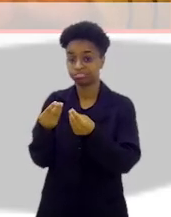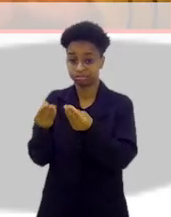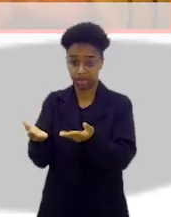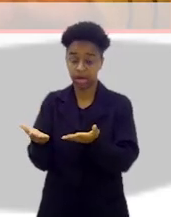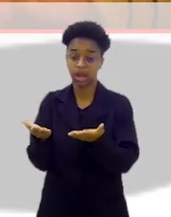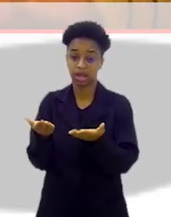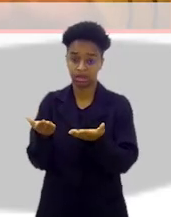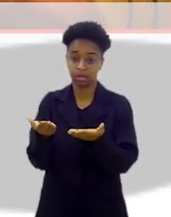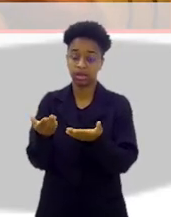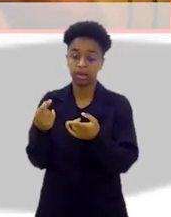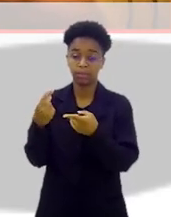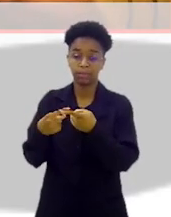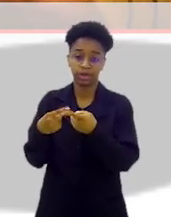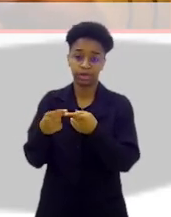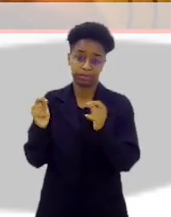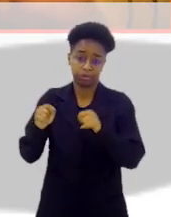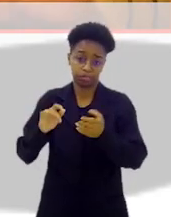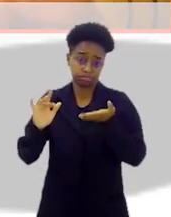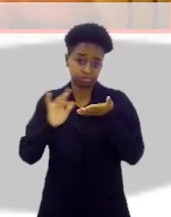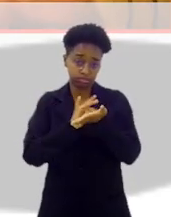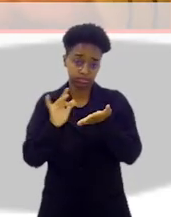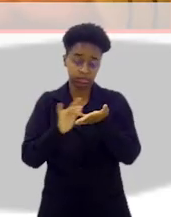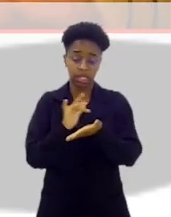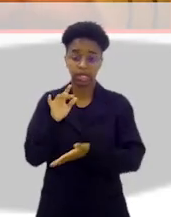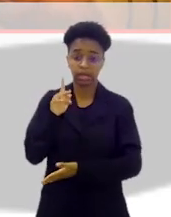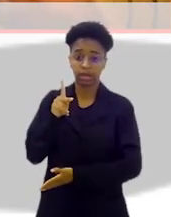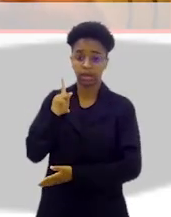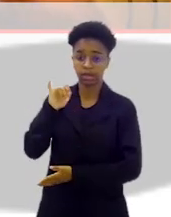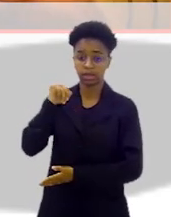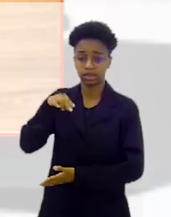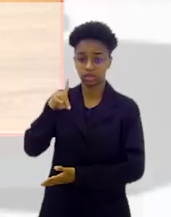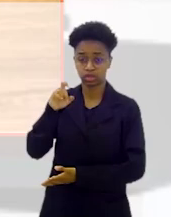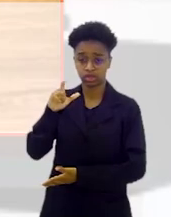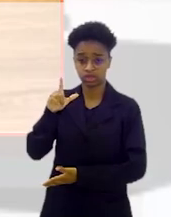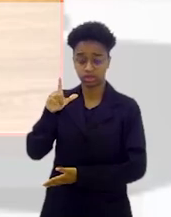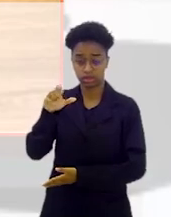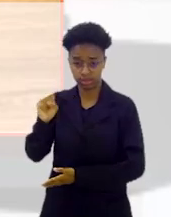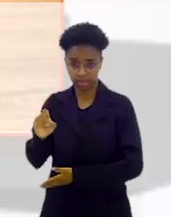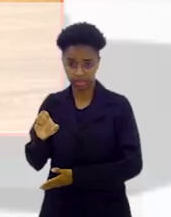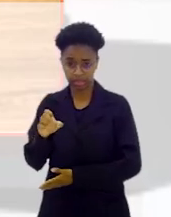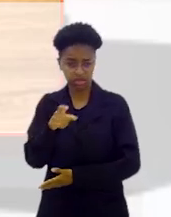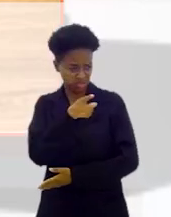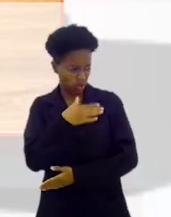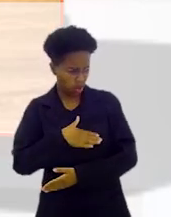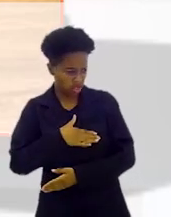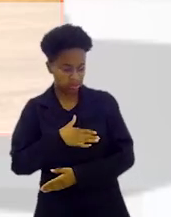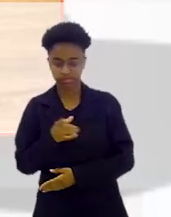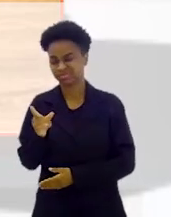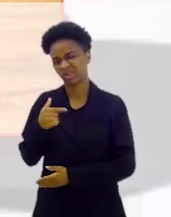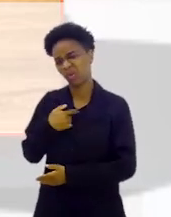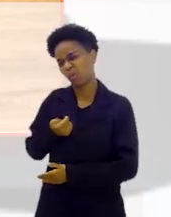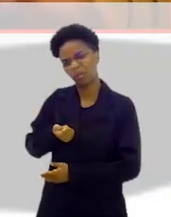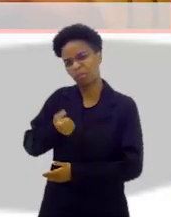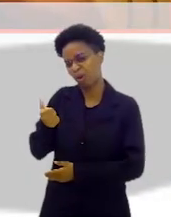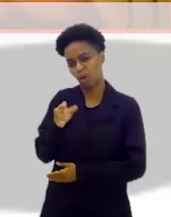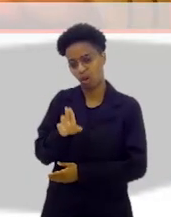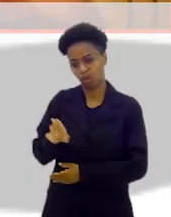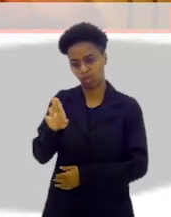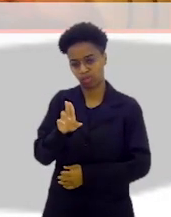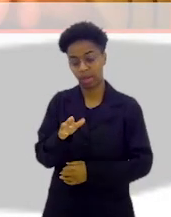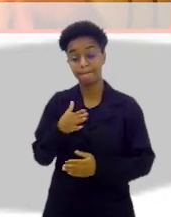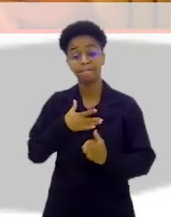digitais. Esse é para você ler no Kindle. Você gosta do Kindle? Você usa o Kindle? Eu uso muito